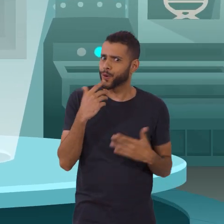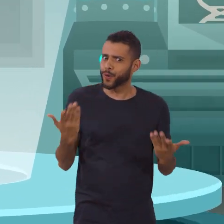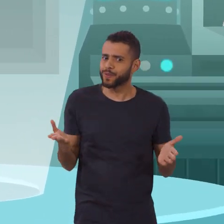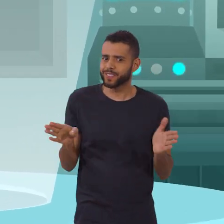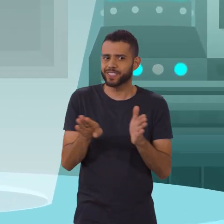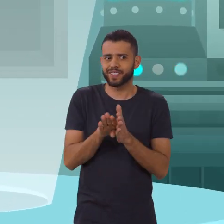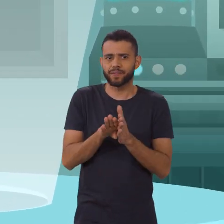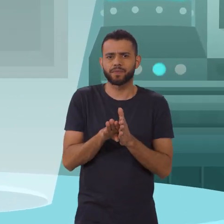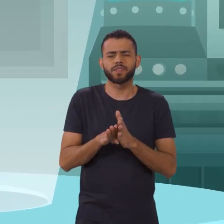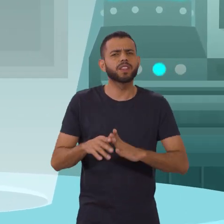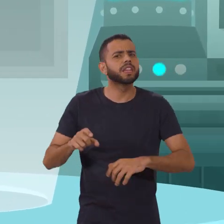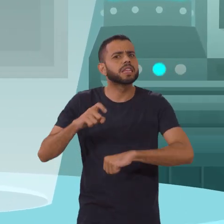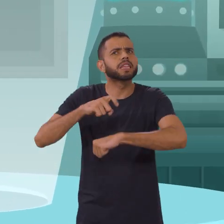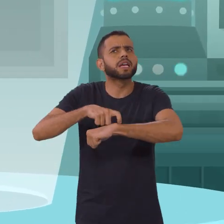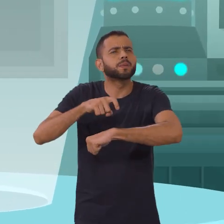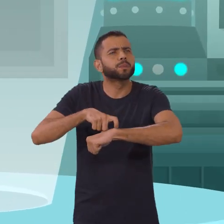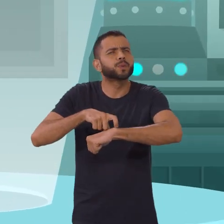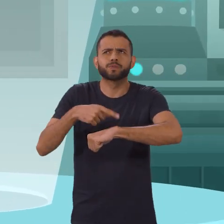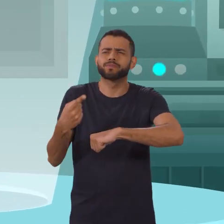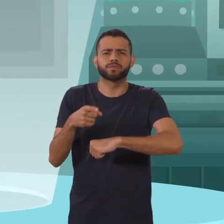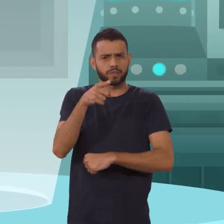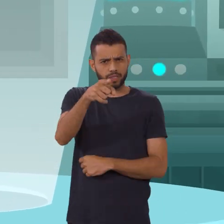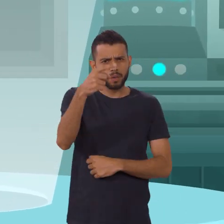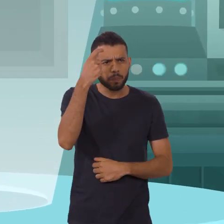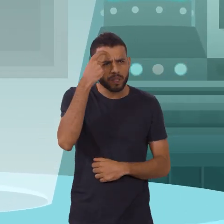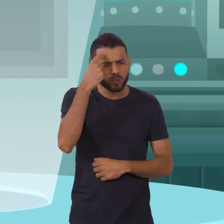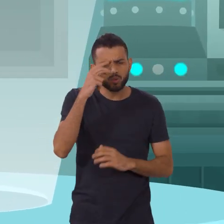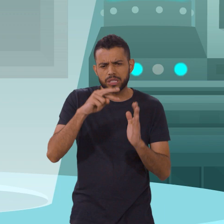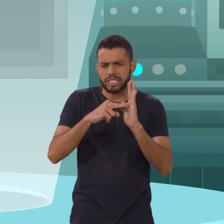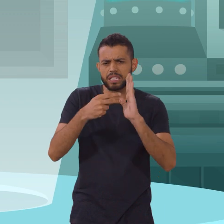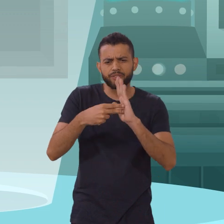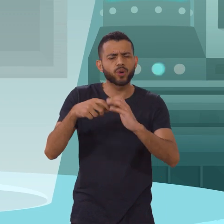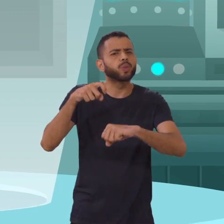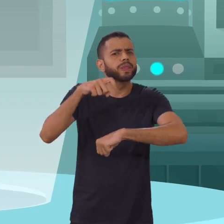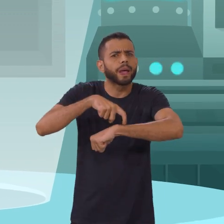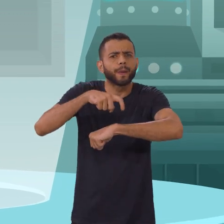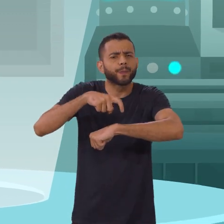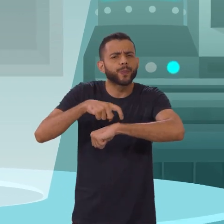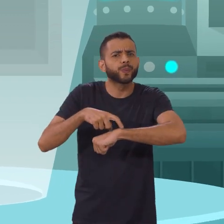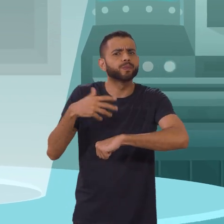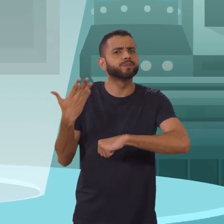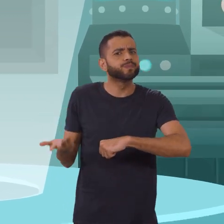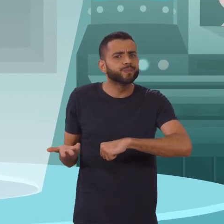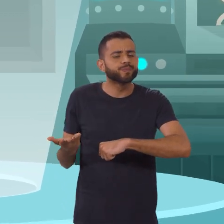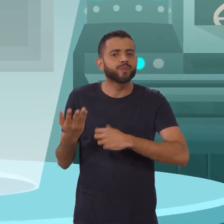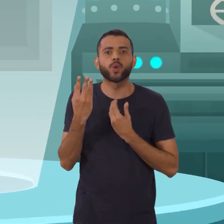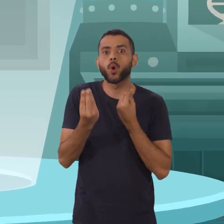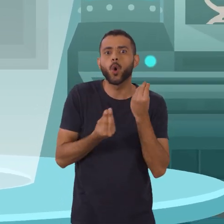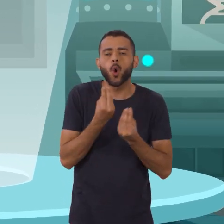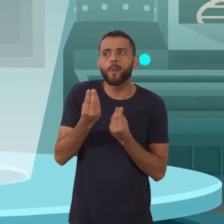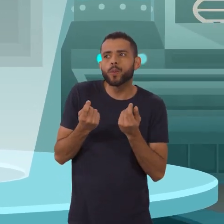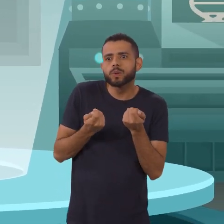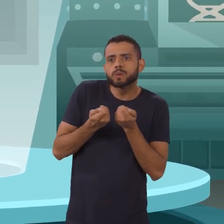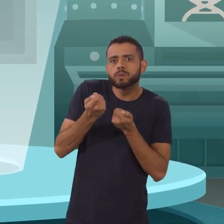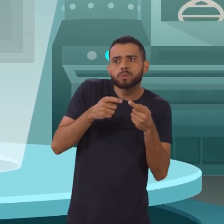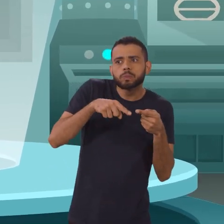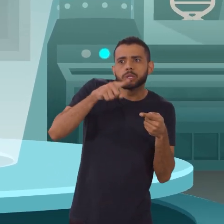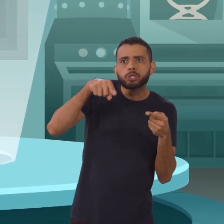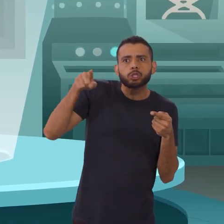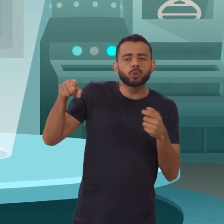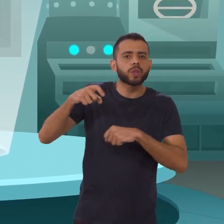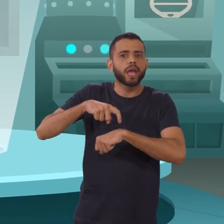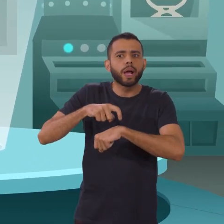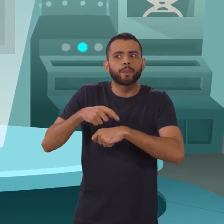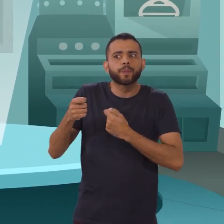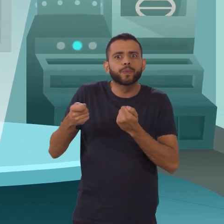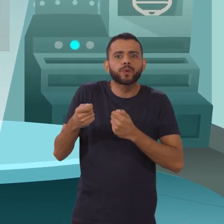tempo, já parou para pensar o que é o tempo? Ou como podemos medi-lo? O